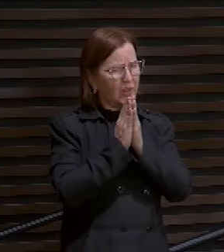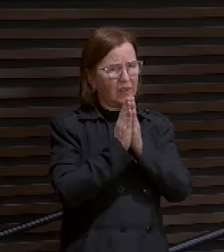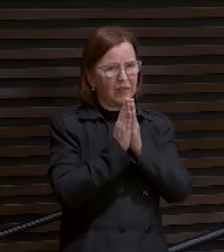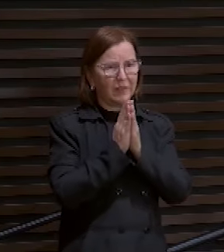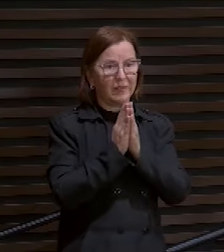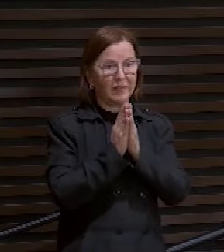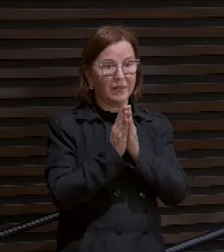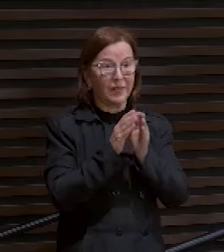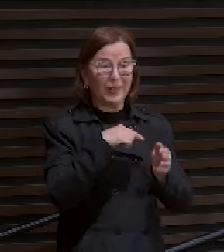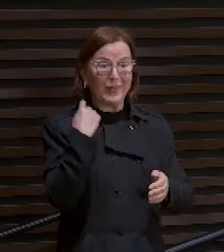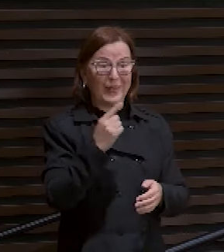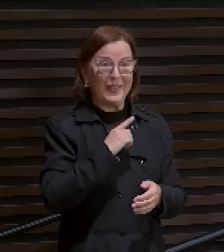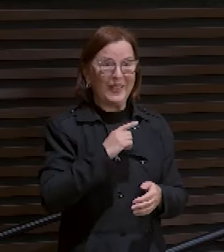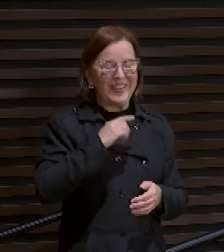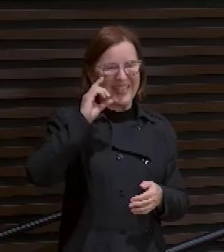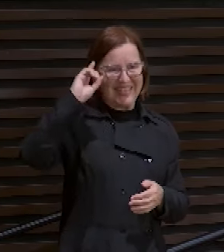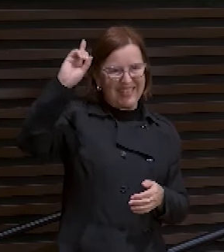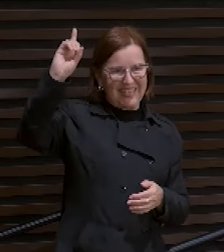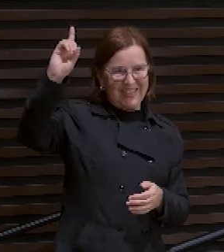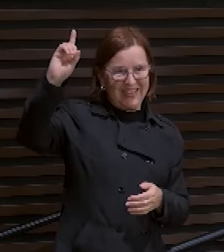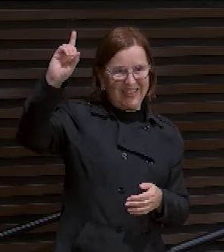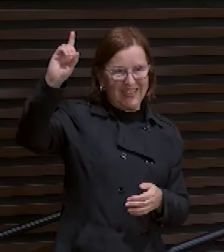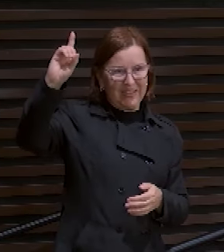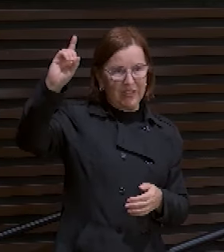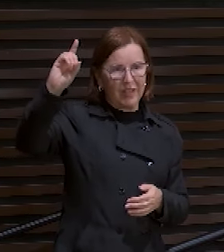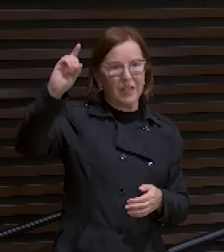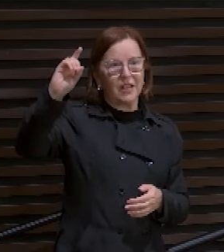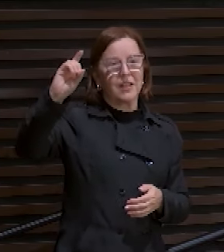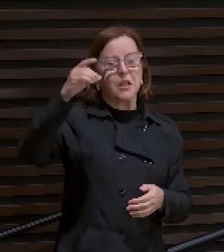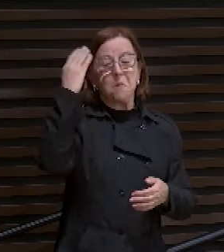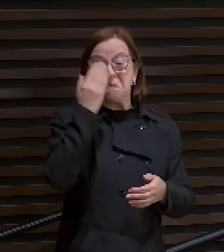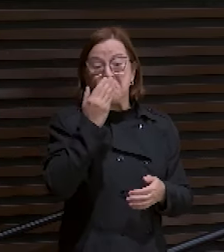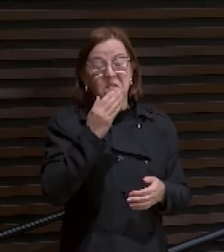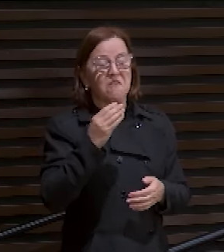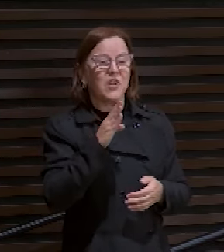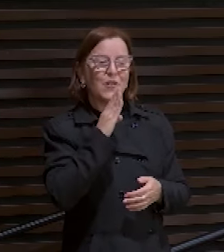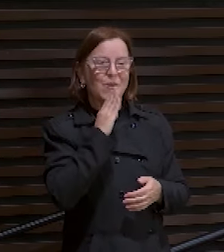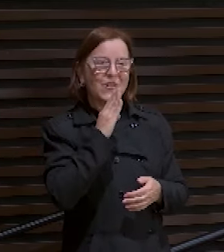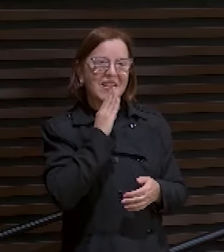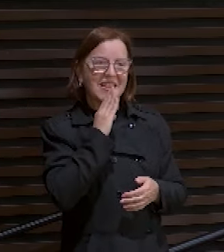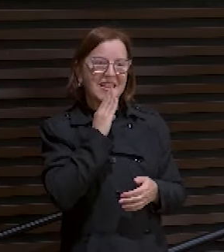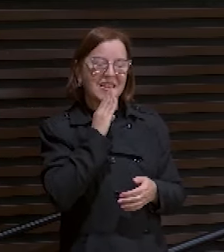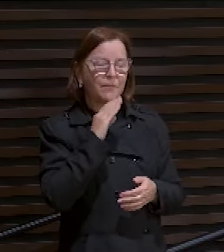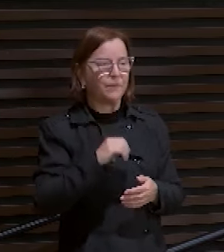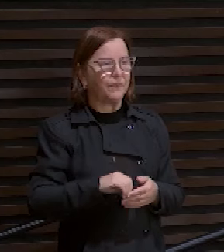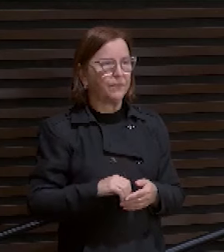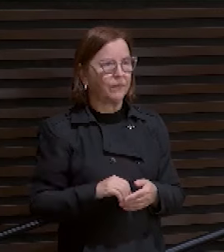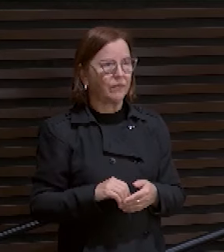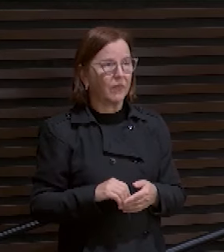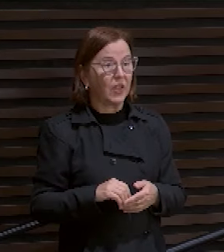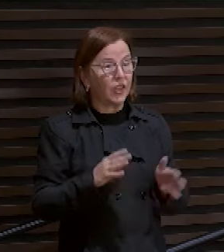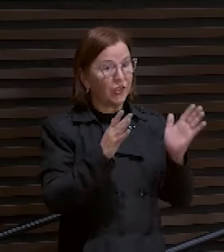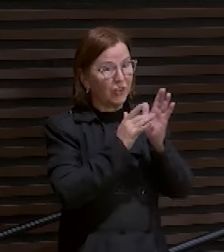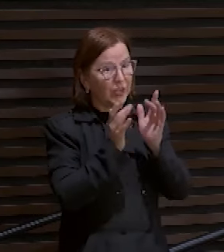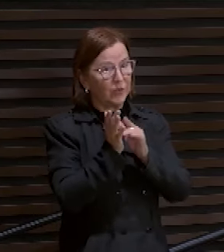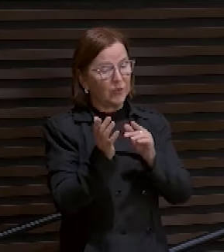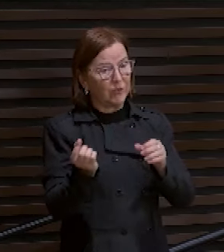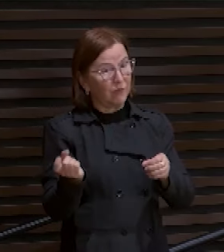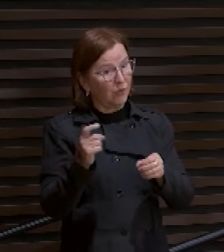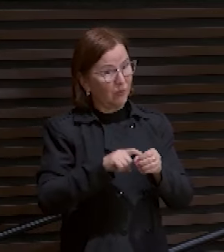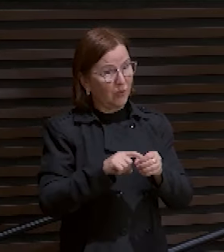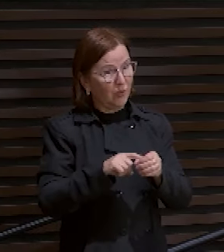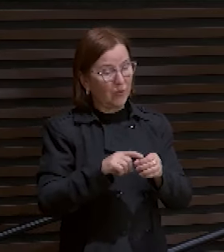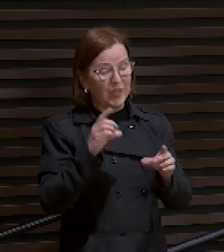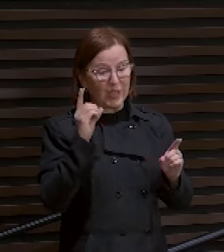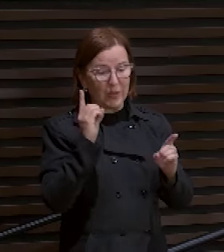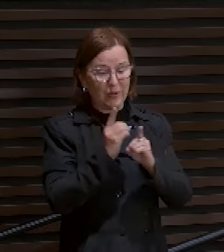Nós temos um Deus. Que provou que conhece. E voltando a shows dormindo. Porque os seus olhos estavam pesados.